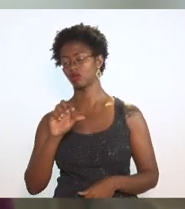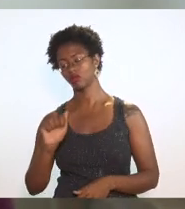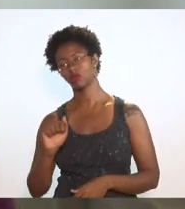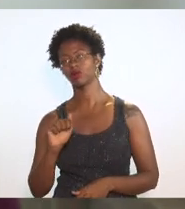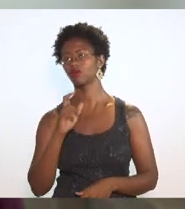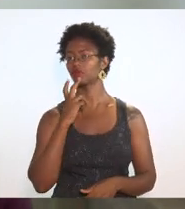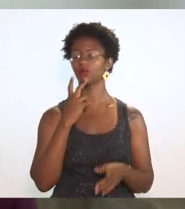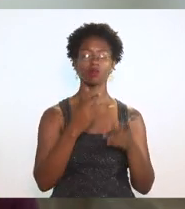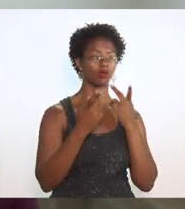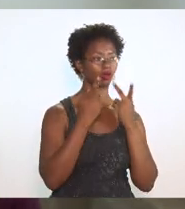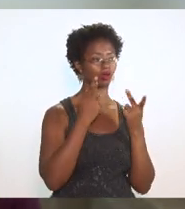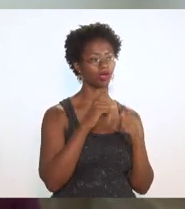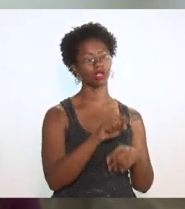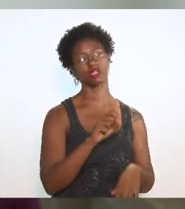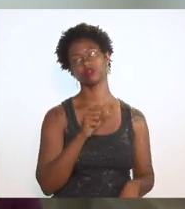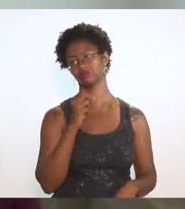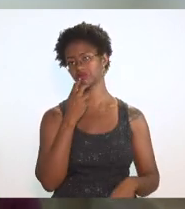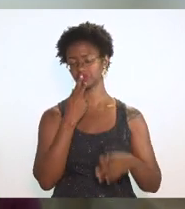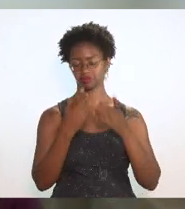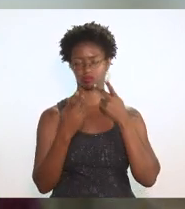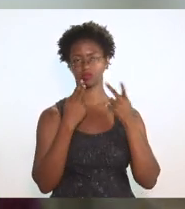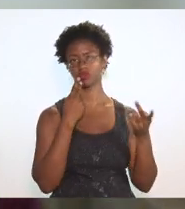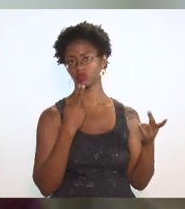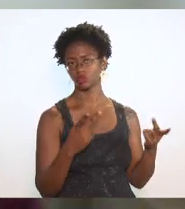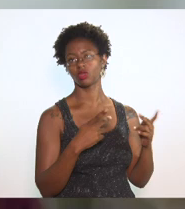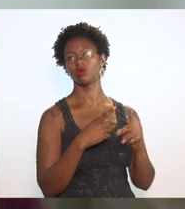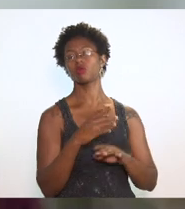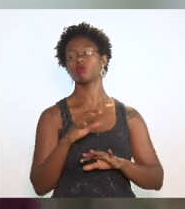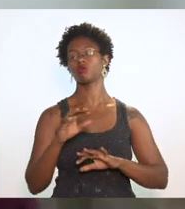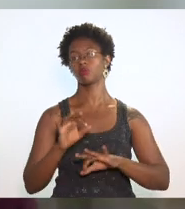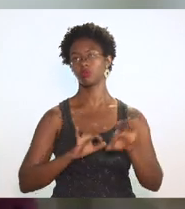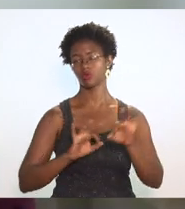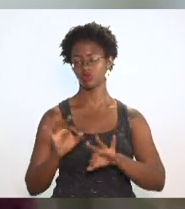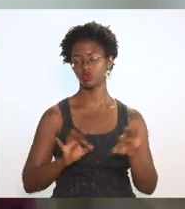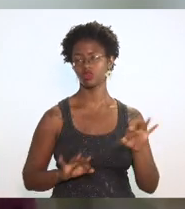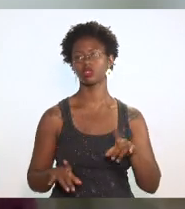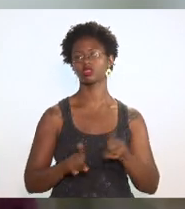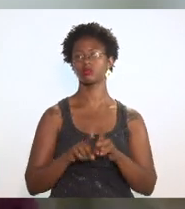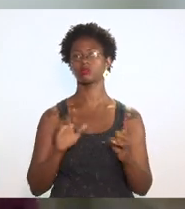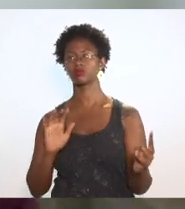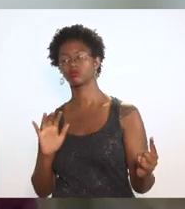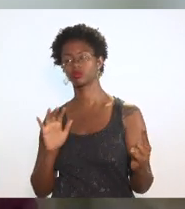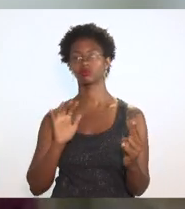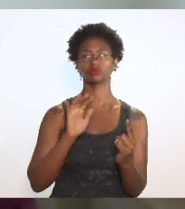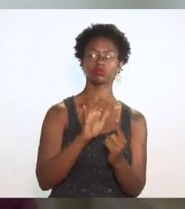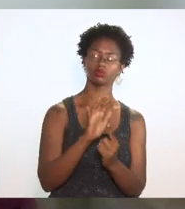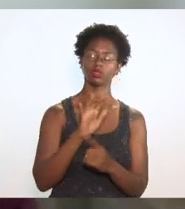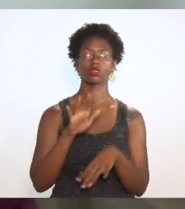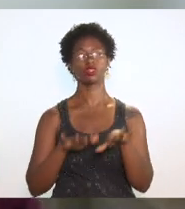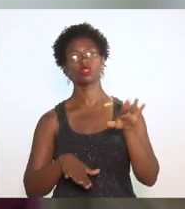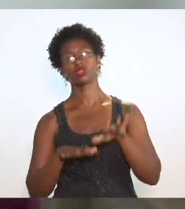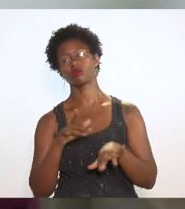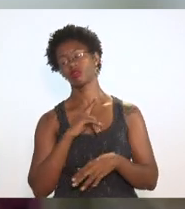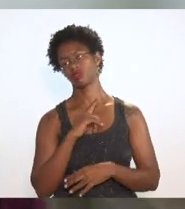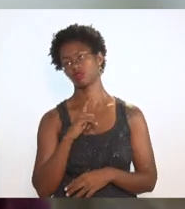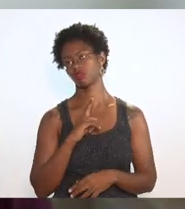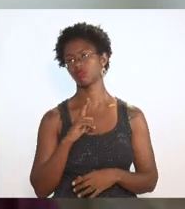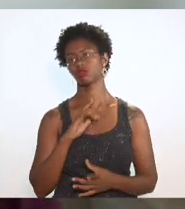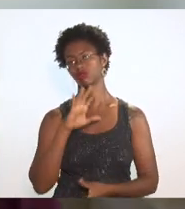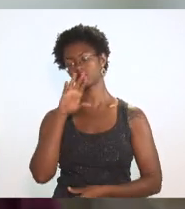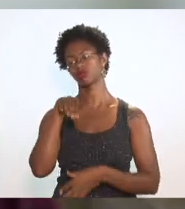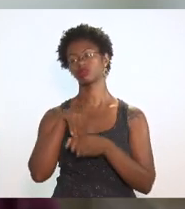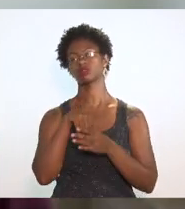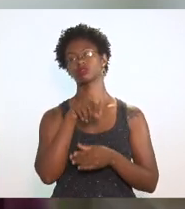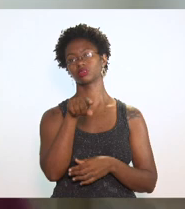previsões citando os projetos e os impactos prováveis que estão englobados